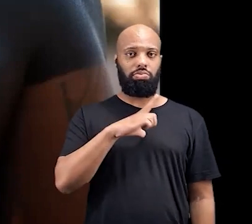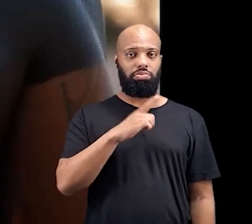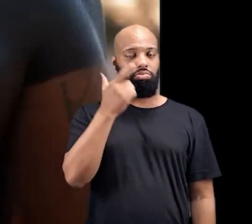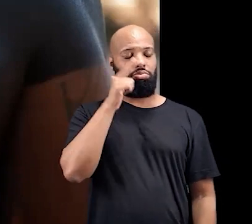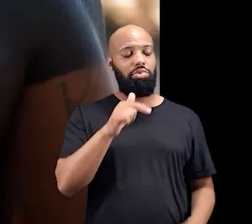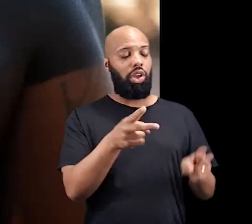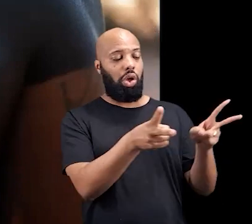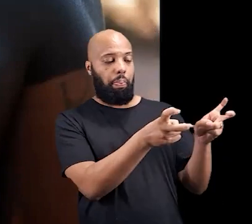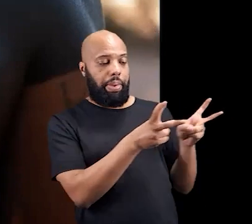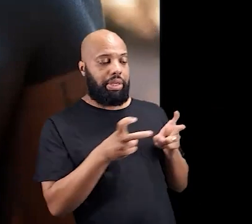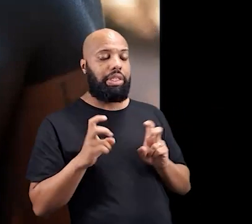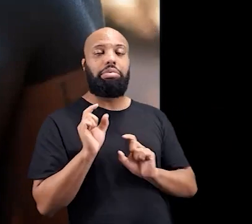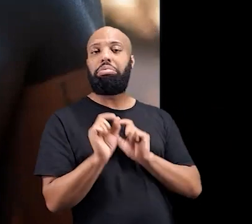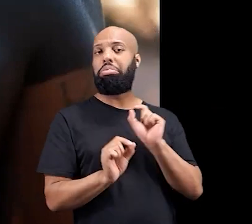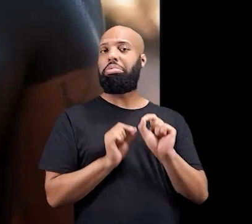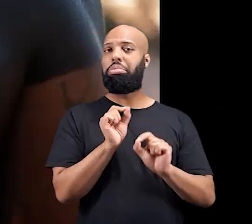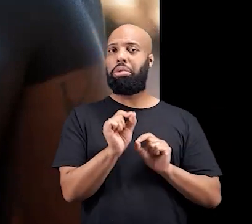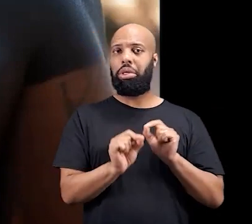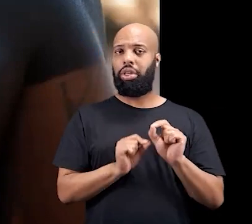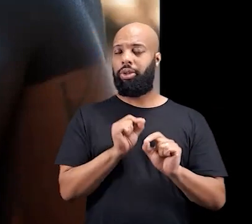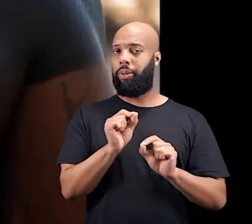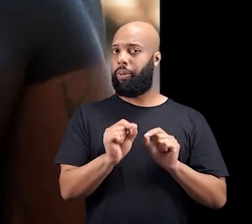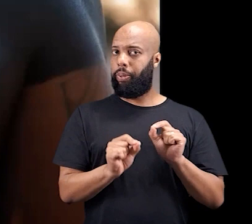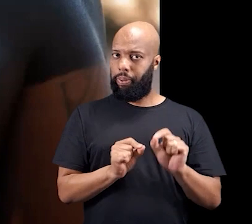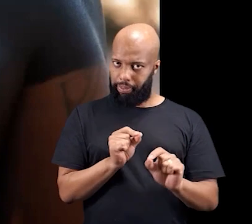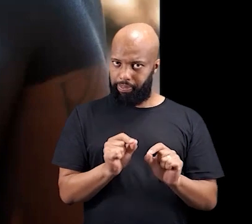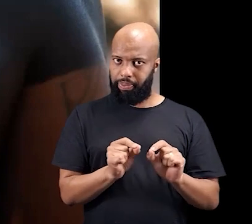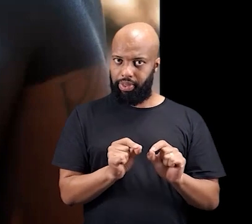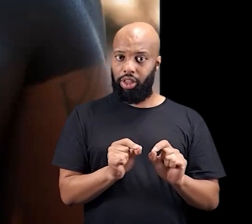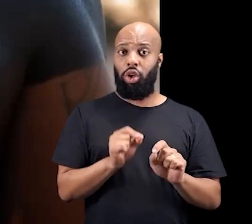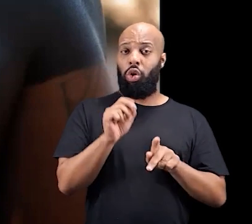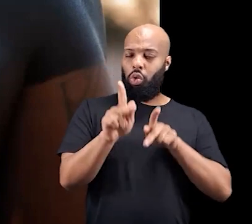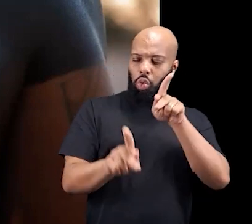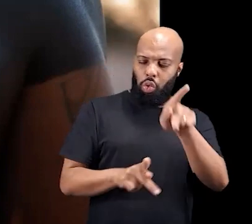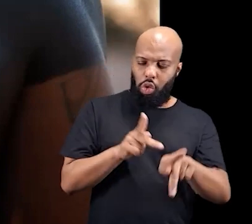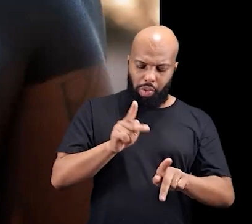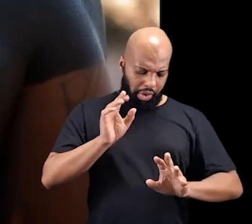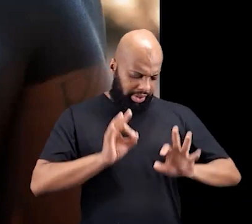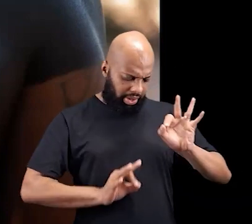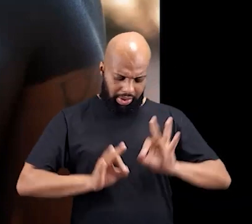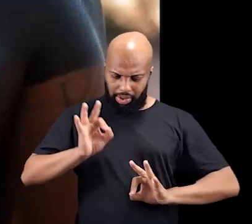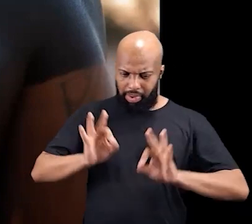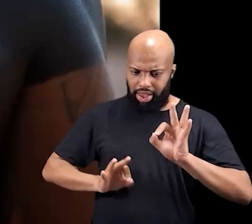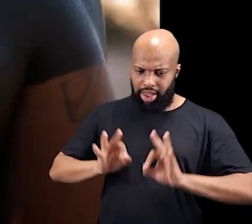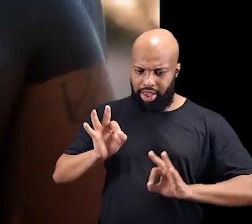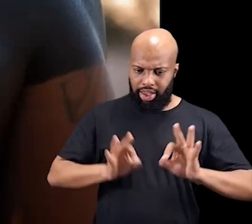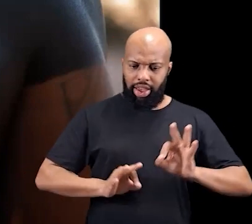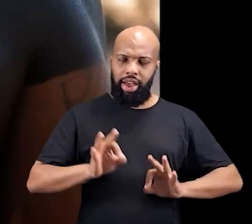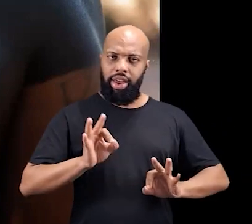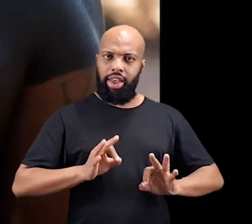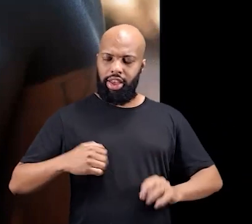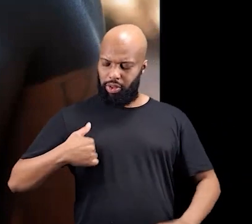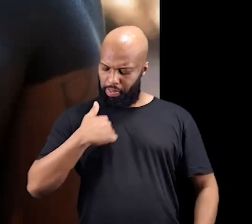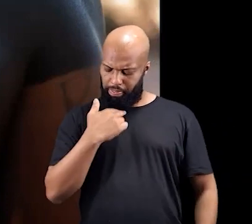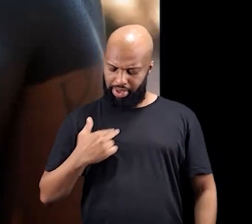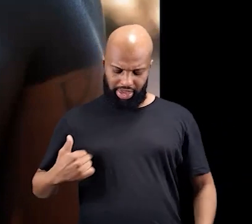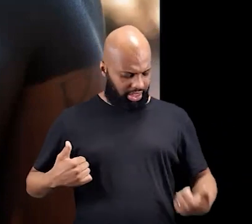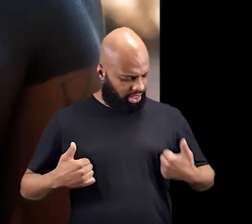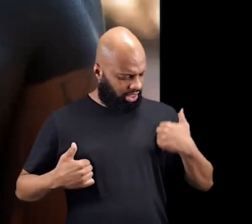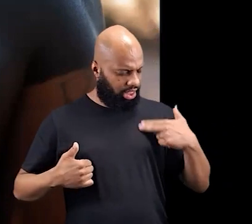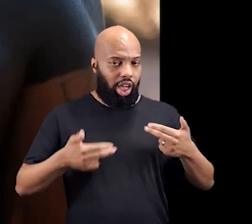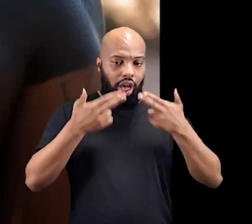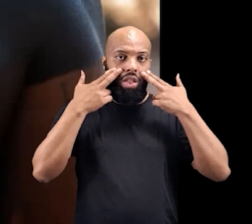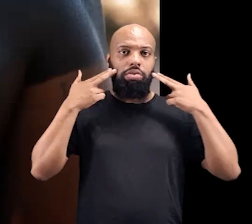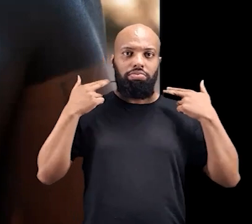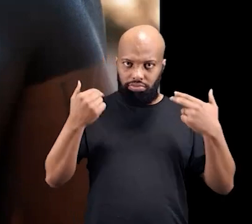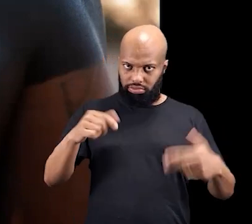Aqui, a gente observa, né? O povo se preparando, se pintando.